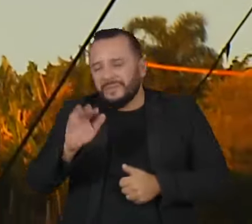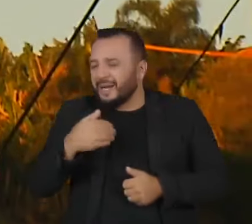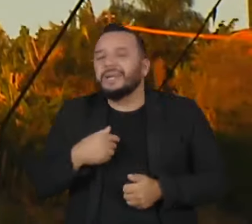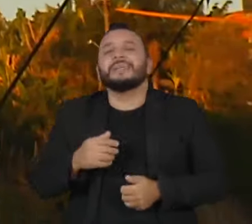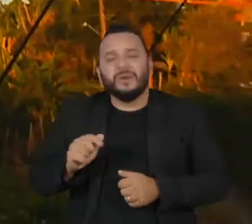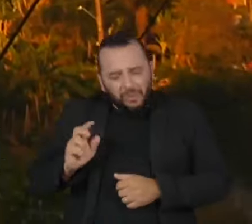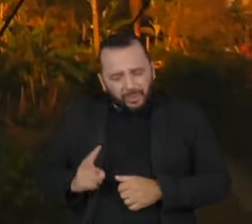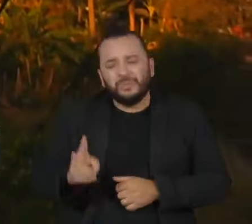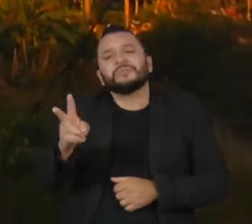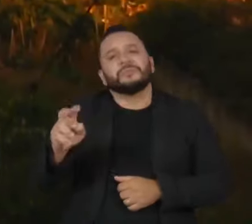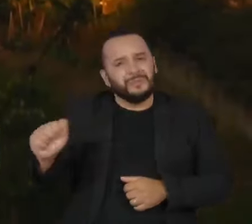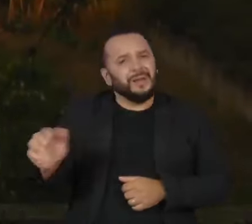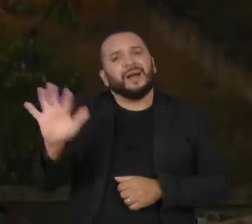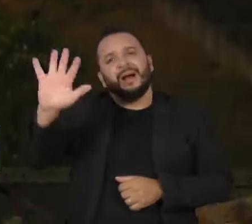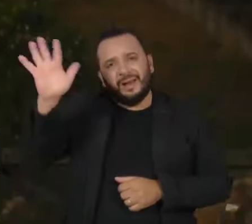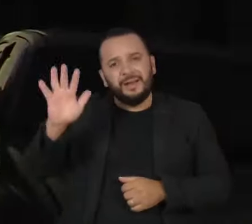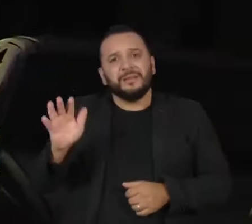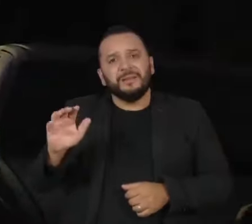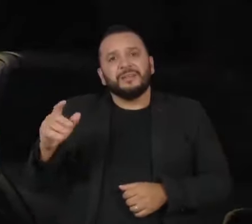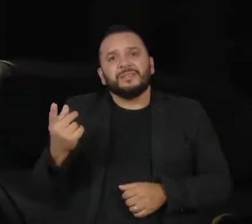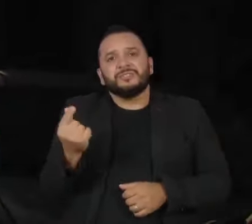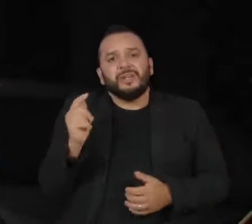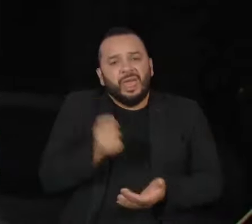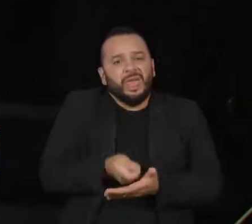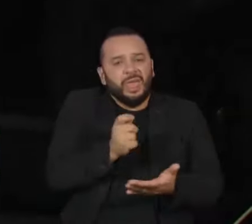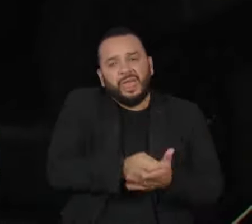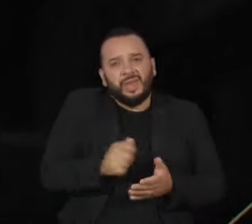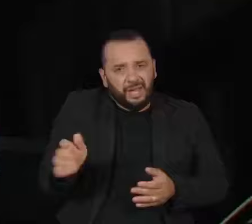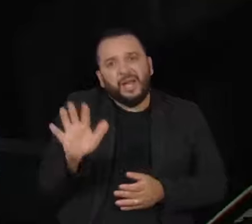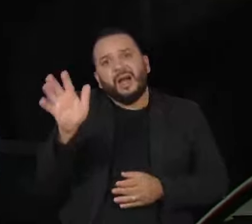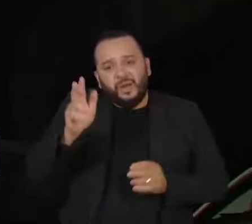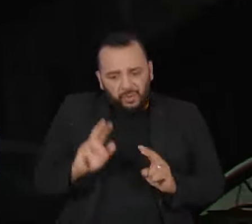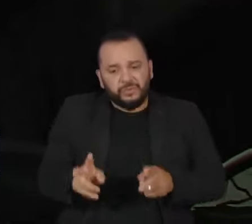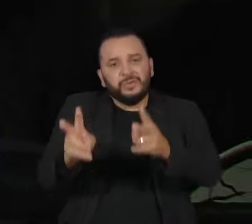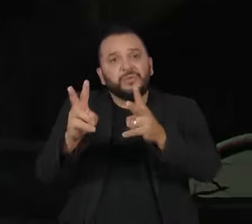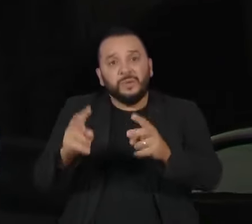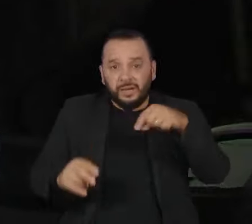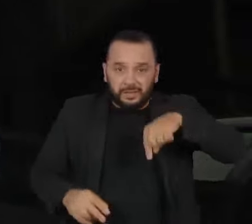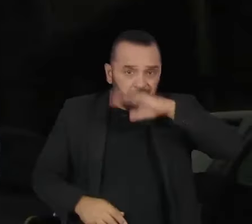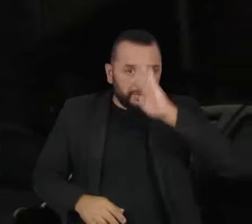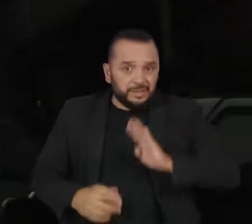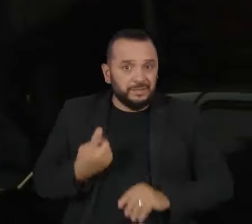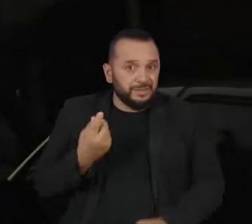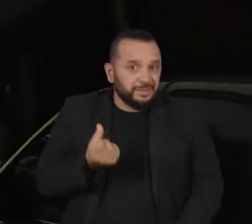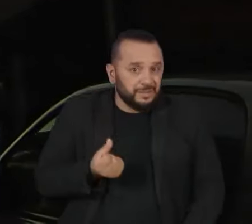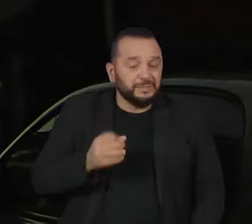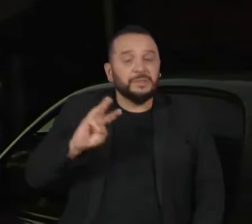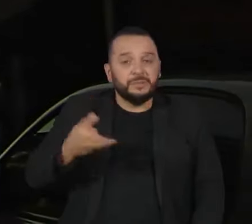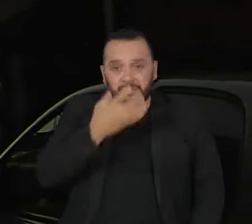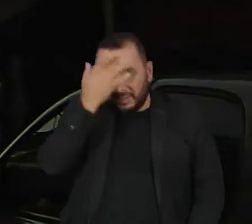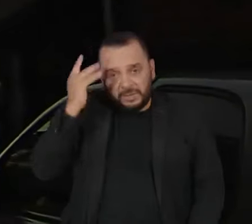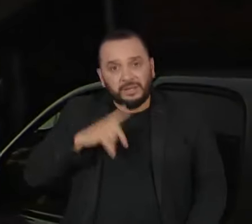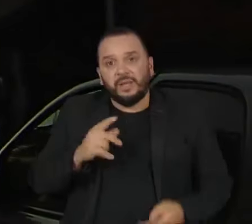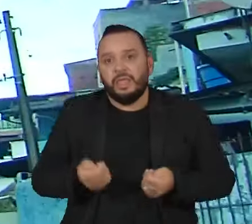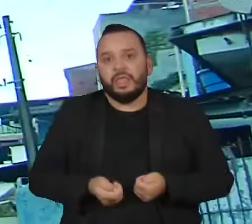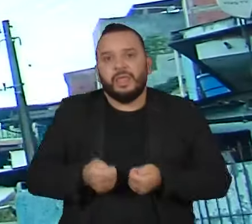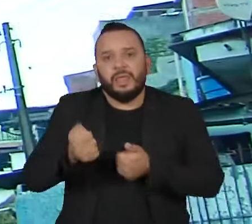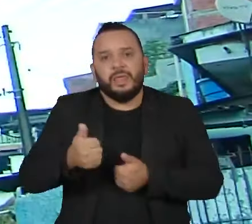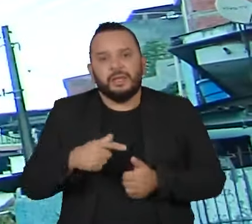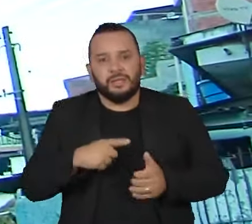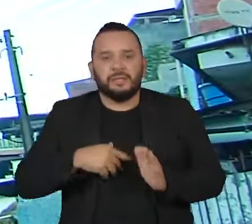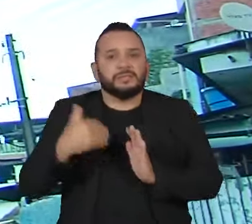energia no orçamento das famílias. No Brasil, 16 milhões de moradias têm o benefício que oferece